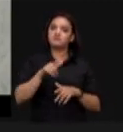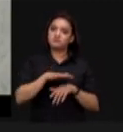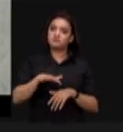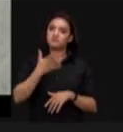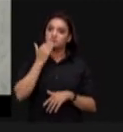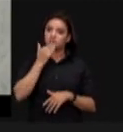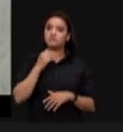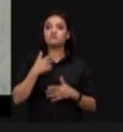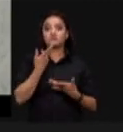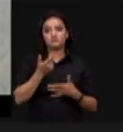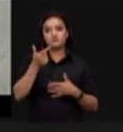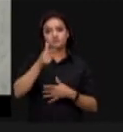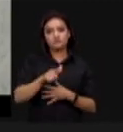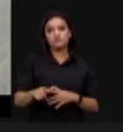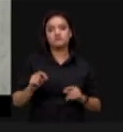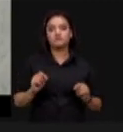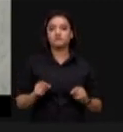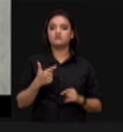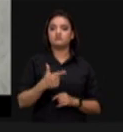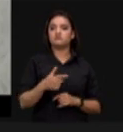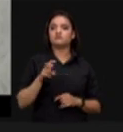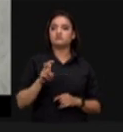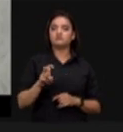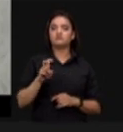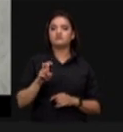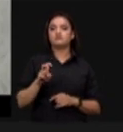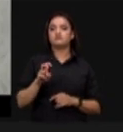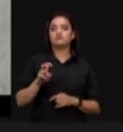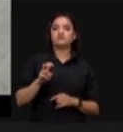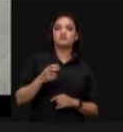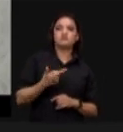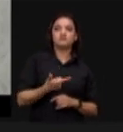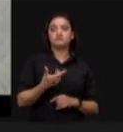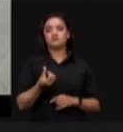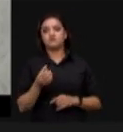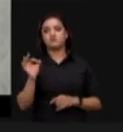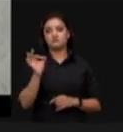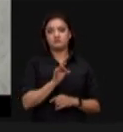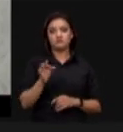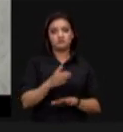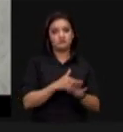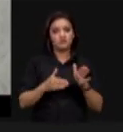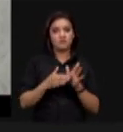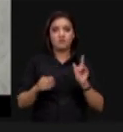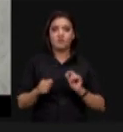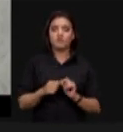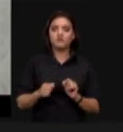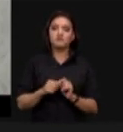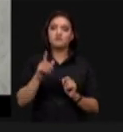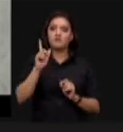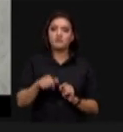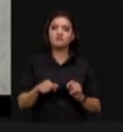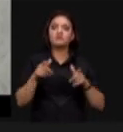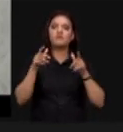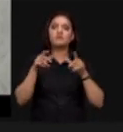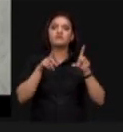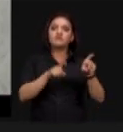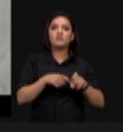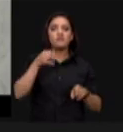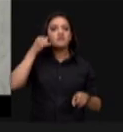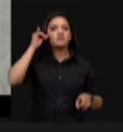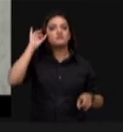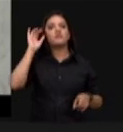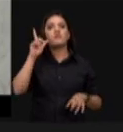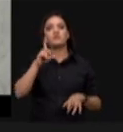pena reiterar mais uma vez que 25% a 6% de toda a agricultura vegetal brasileira está nas fazendas dos